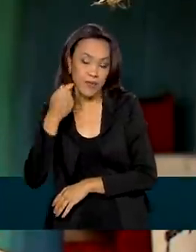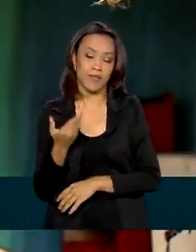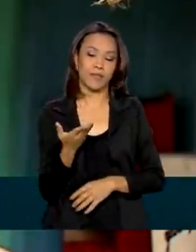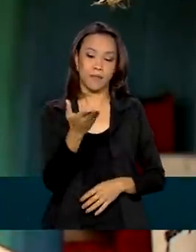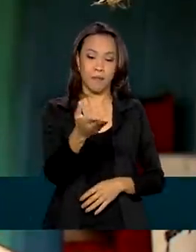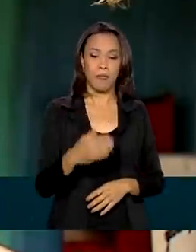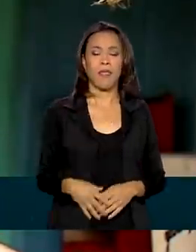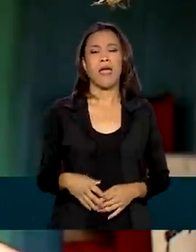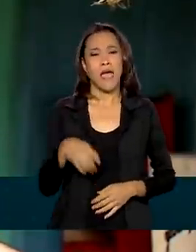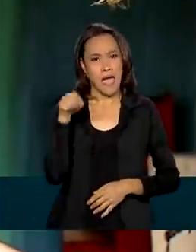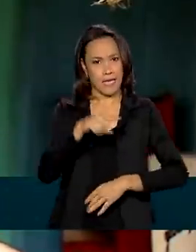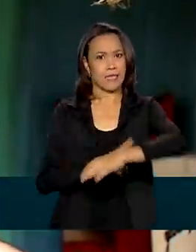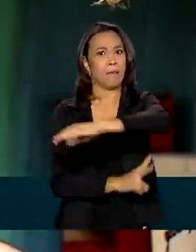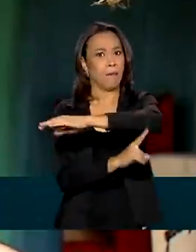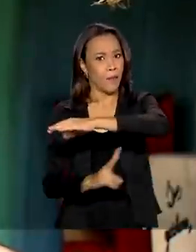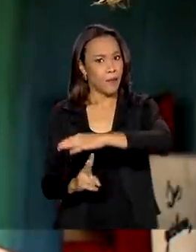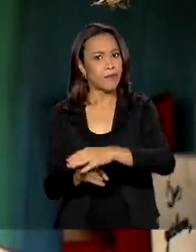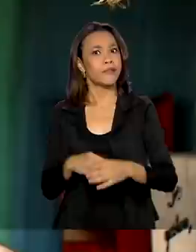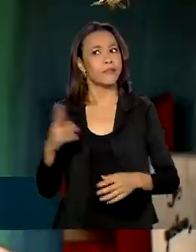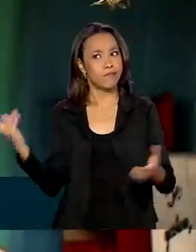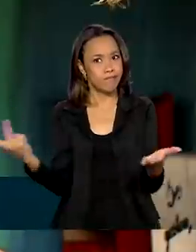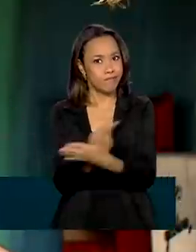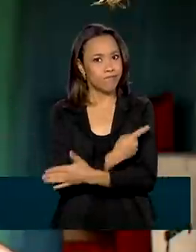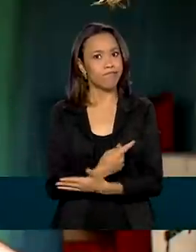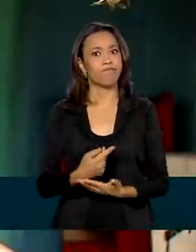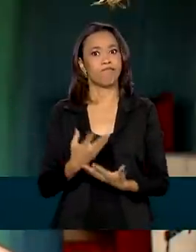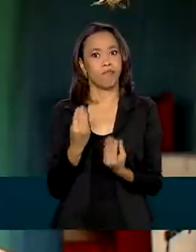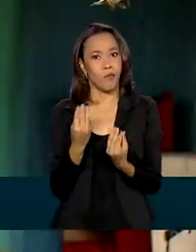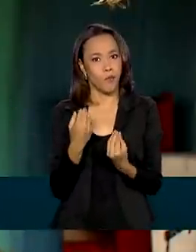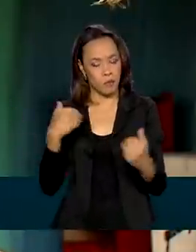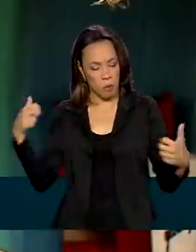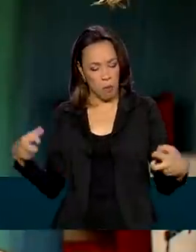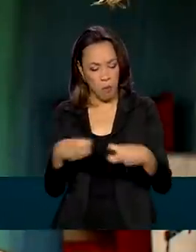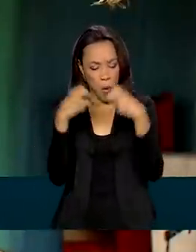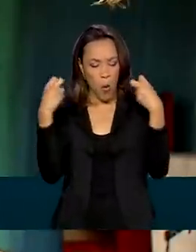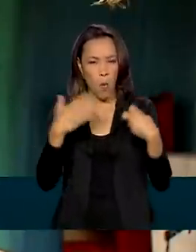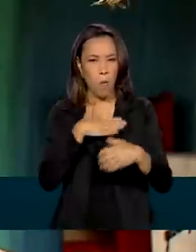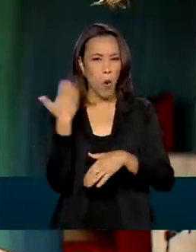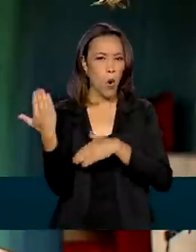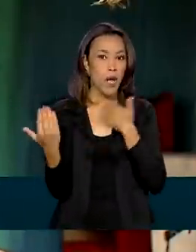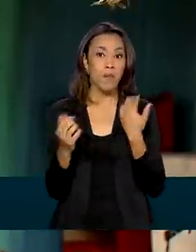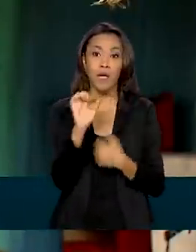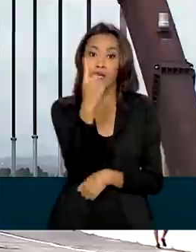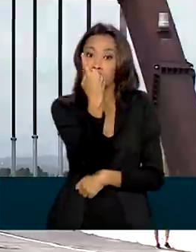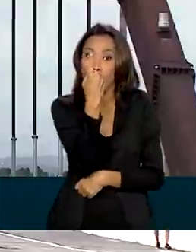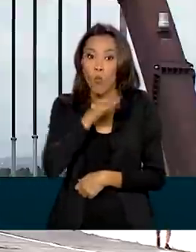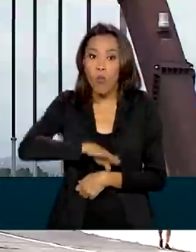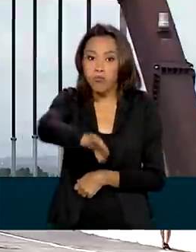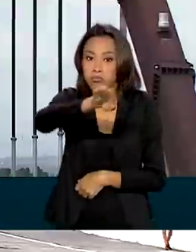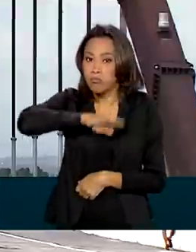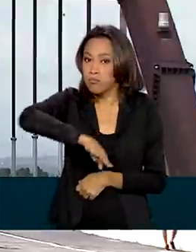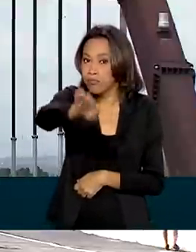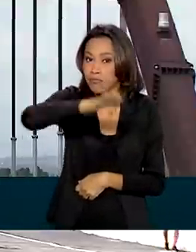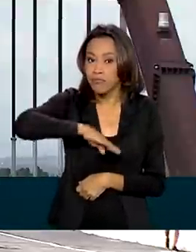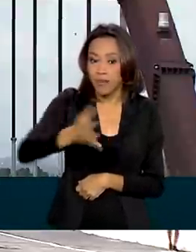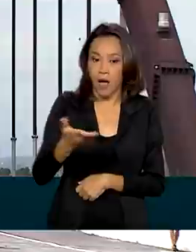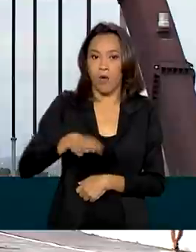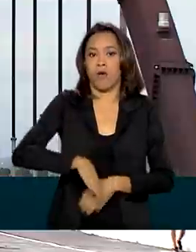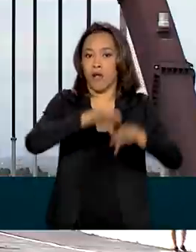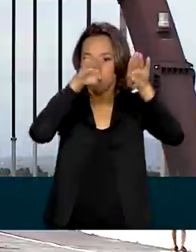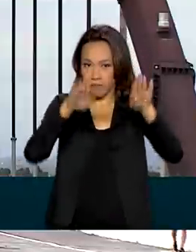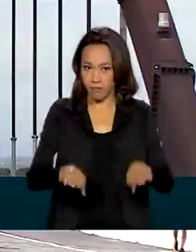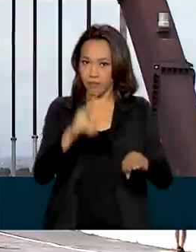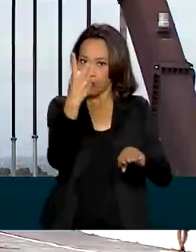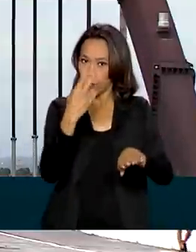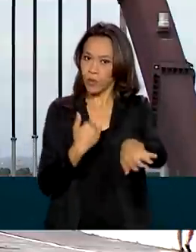aqui, meu filho, já teve muito acidente. Já morreram muita gente, por conta dela ser uma via só, né? A nova ponte começou a ser